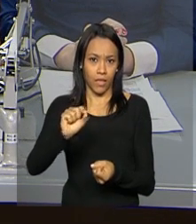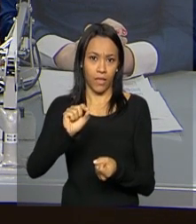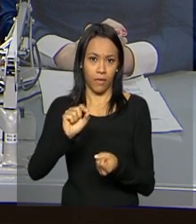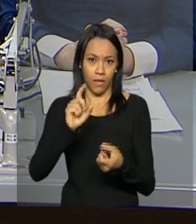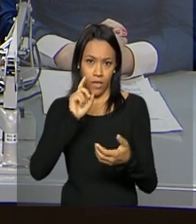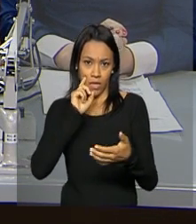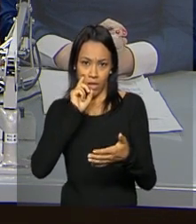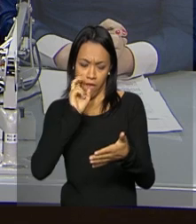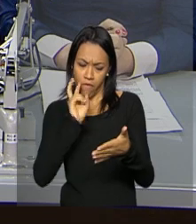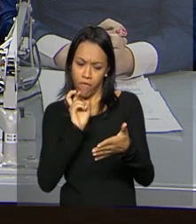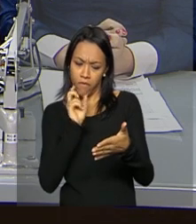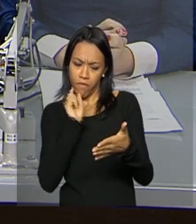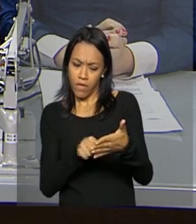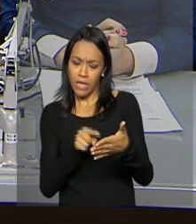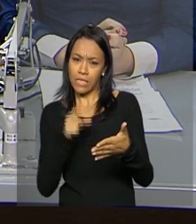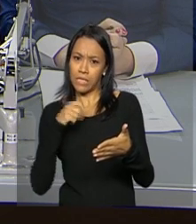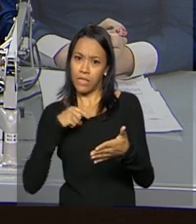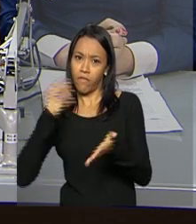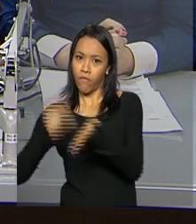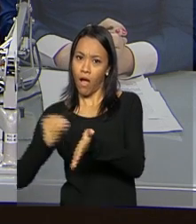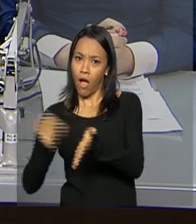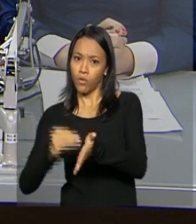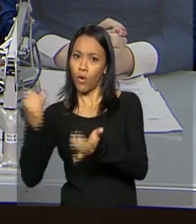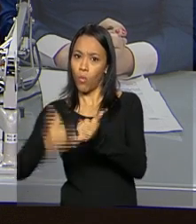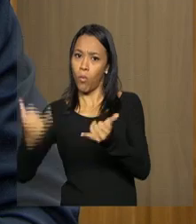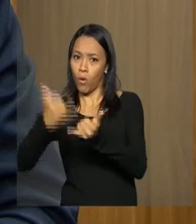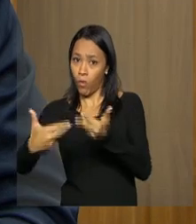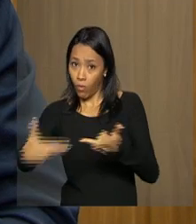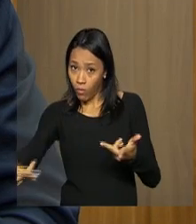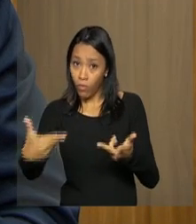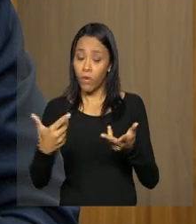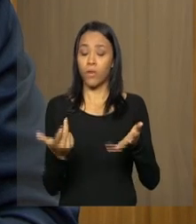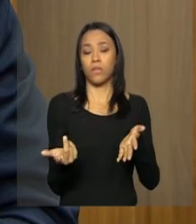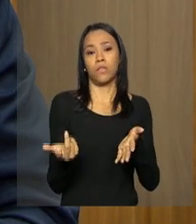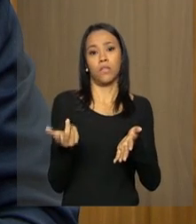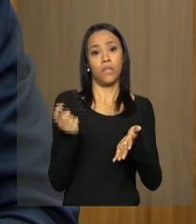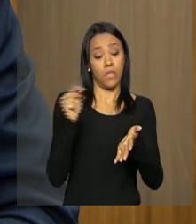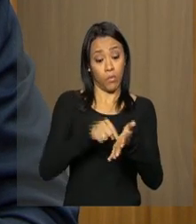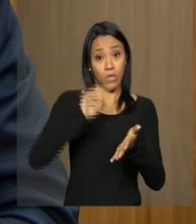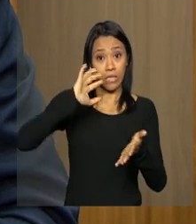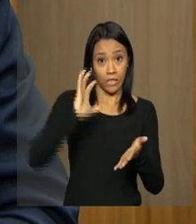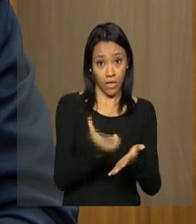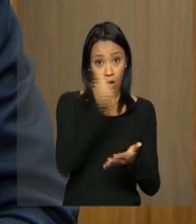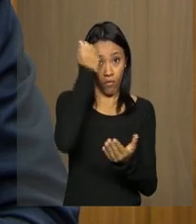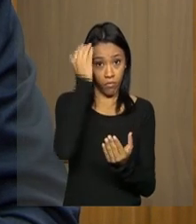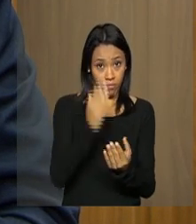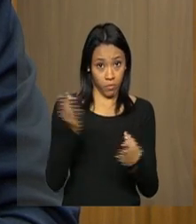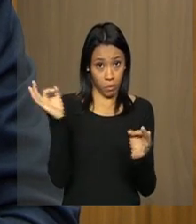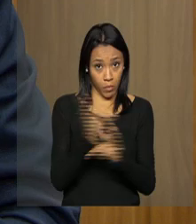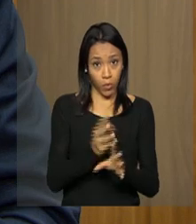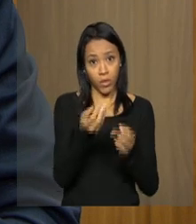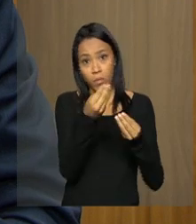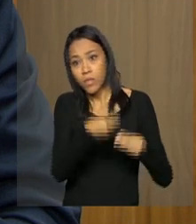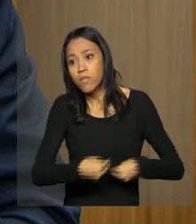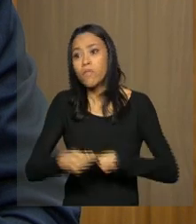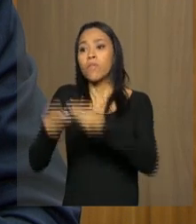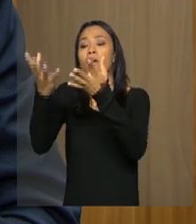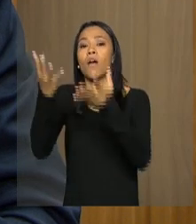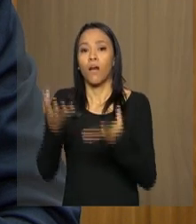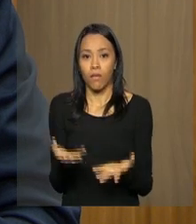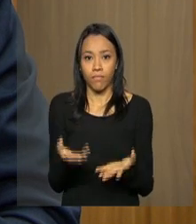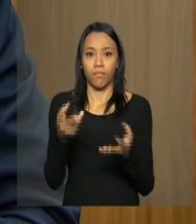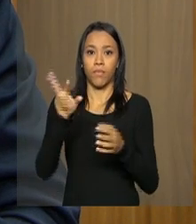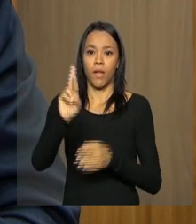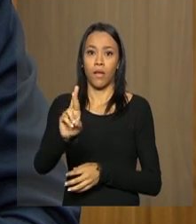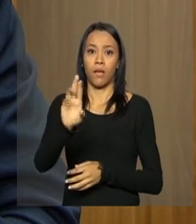verificar pendência, salvar para entregar a receita. e enviar a declaração, nós temos hoje, vamos dizer assim,